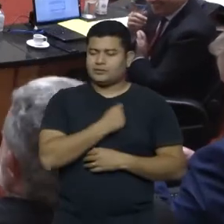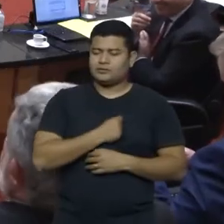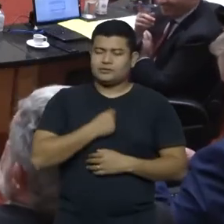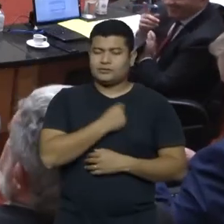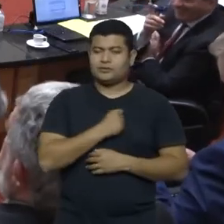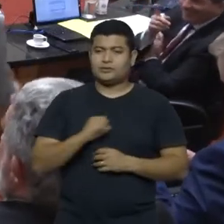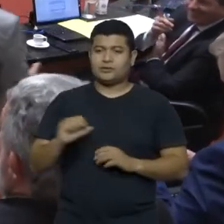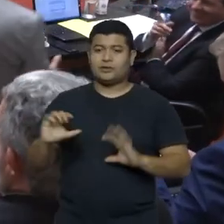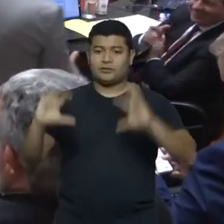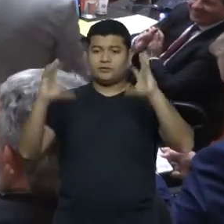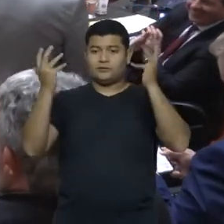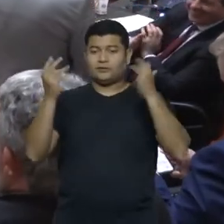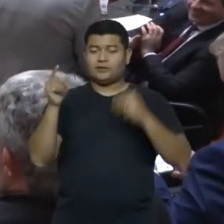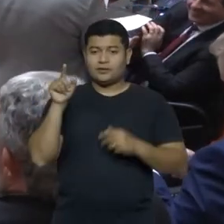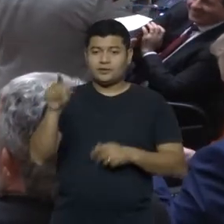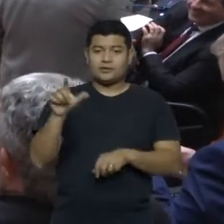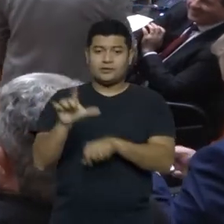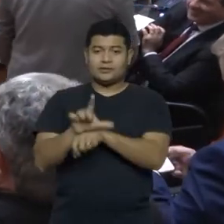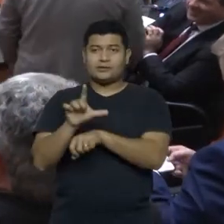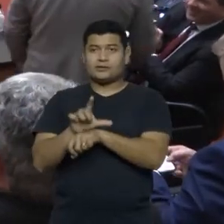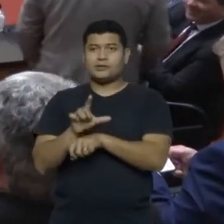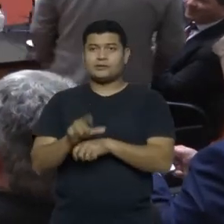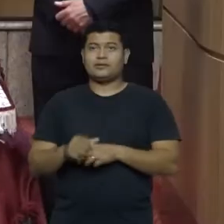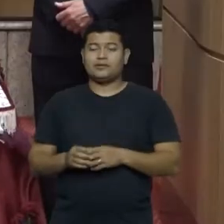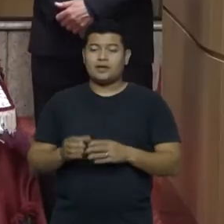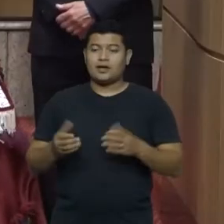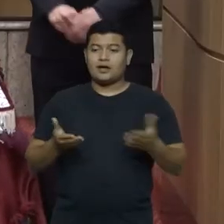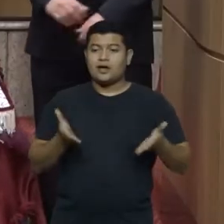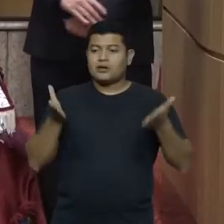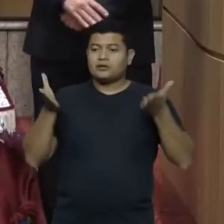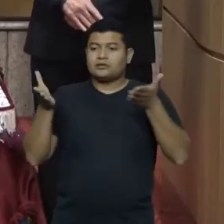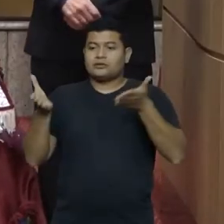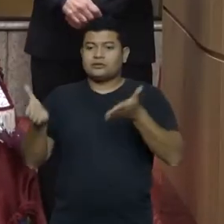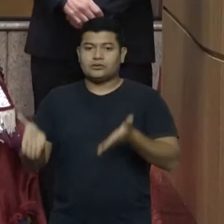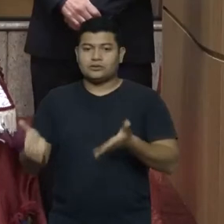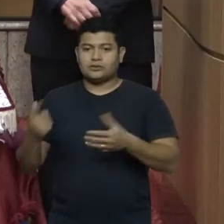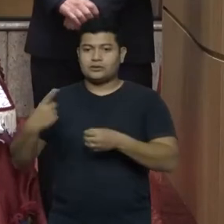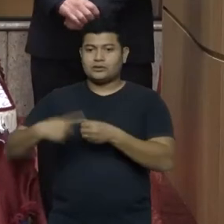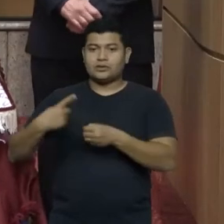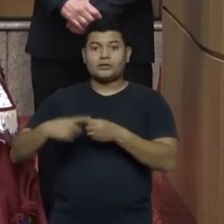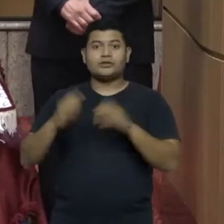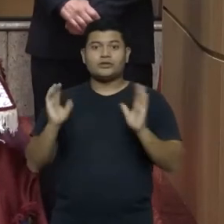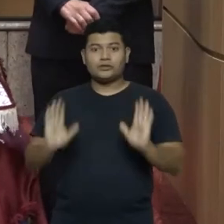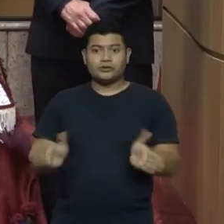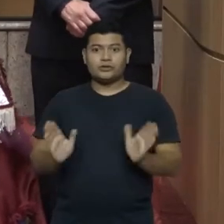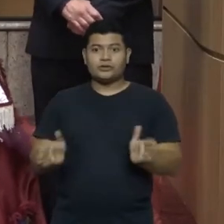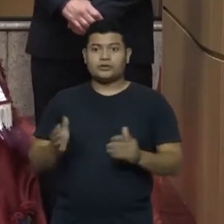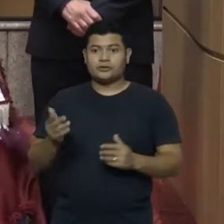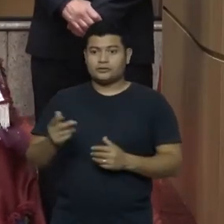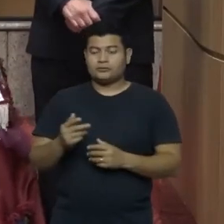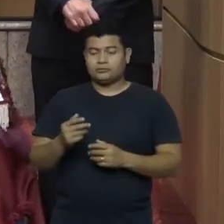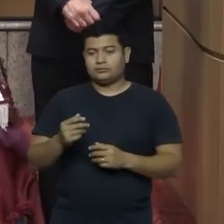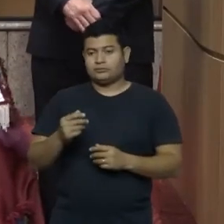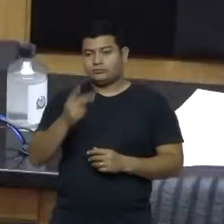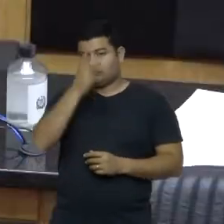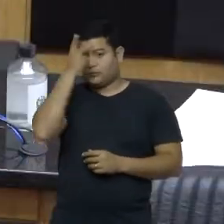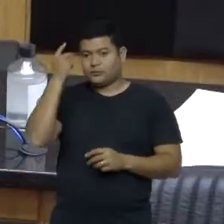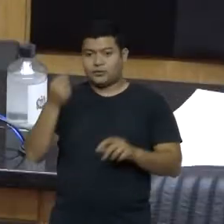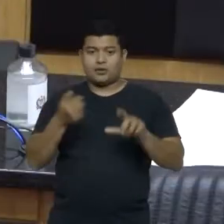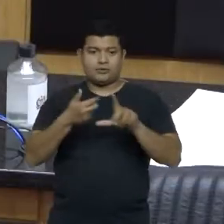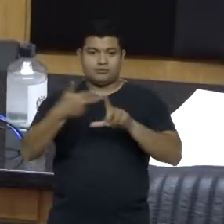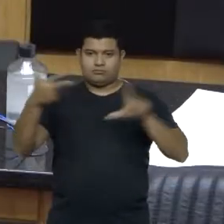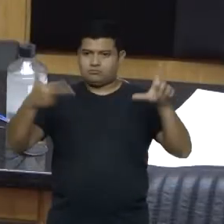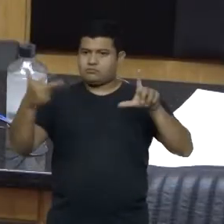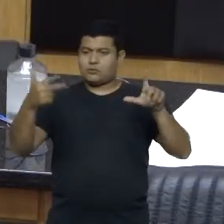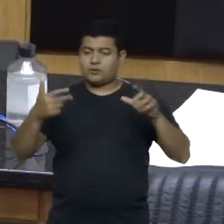muito bem recebido. O pessoal chega lá, já na recepção, o pessoal da imprensa procura os deputados para falar